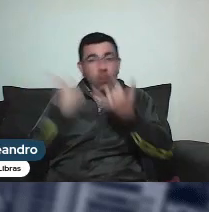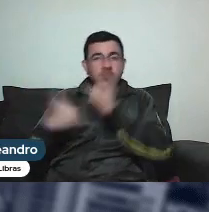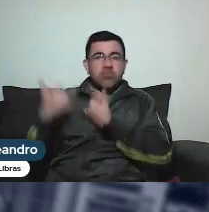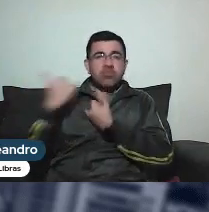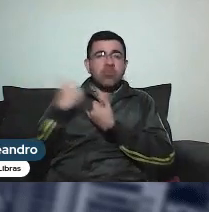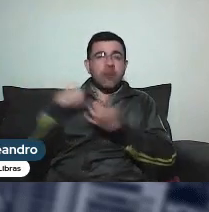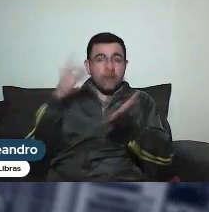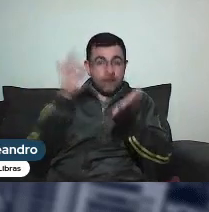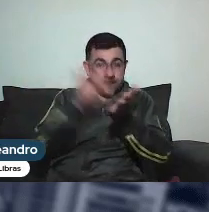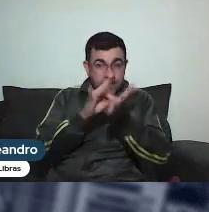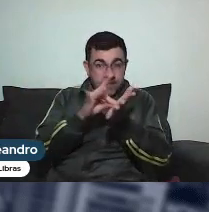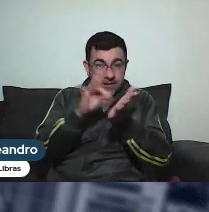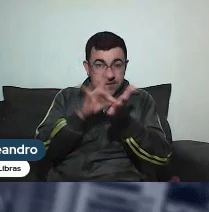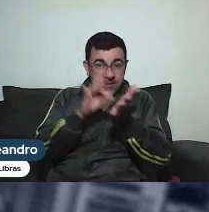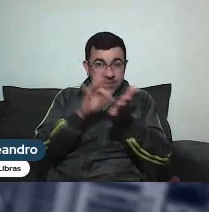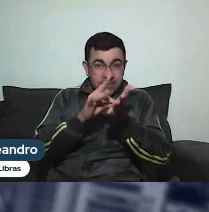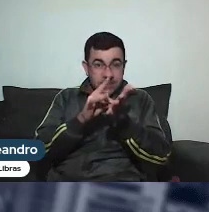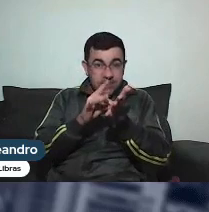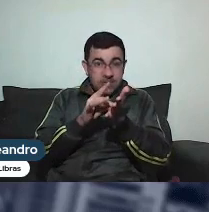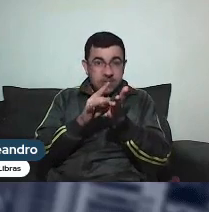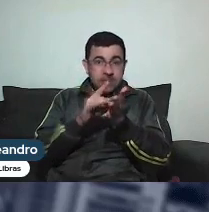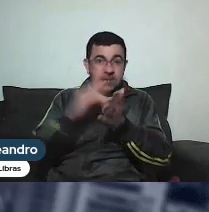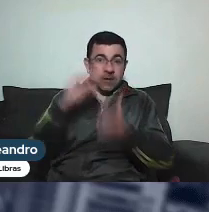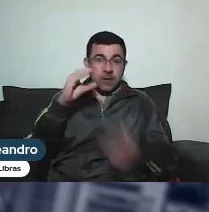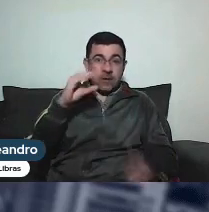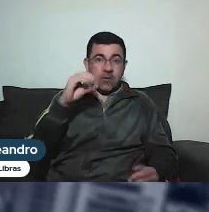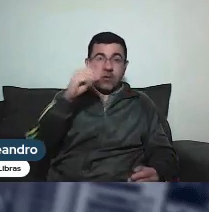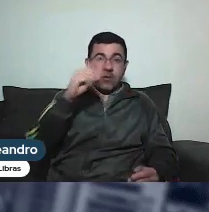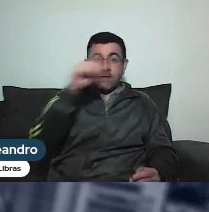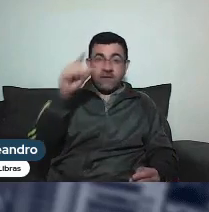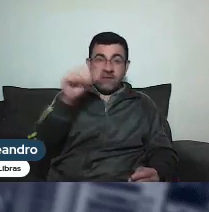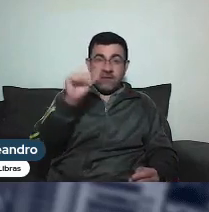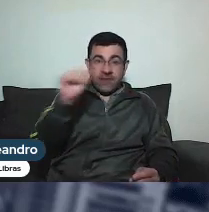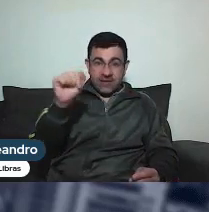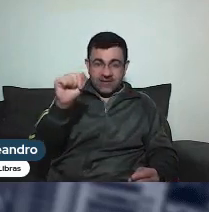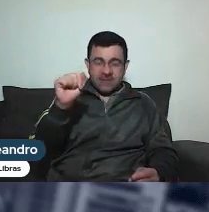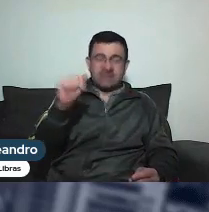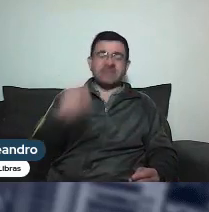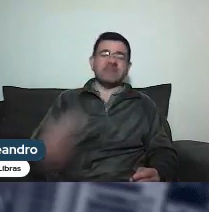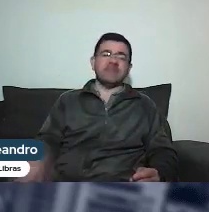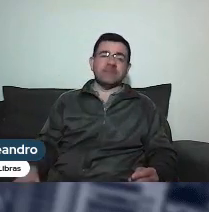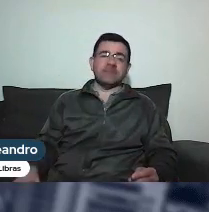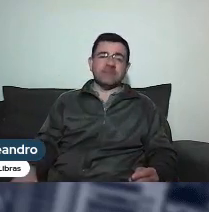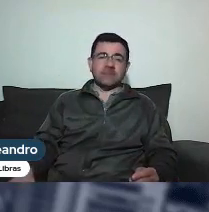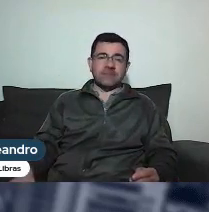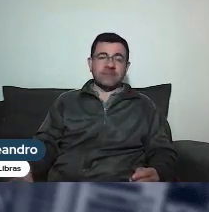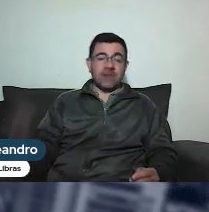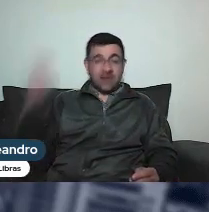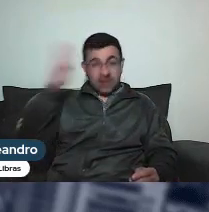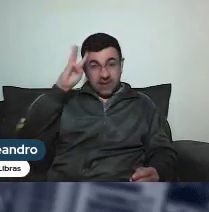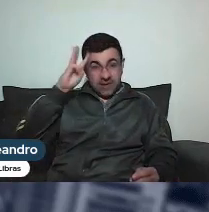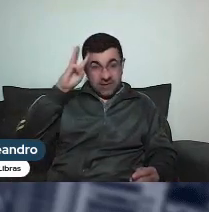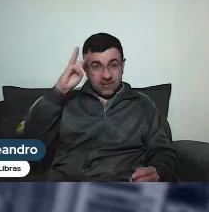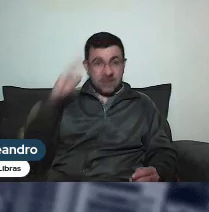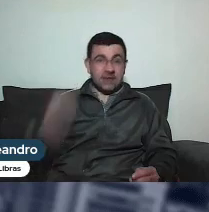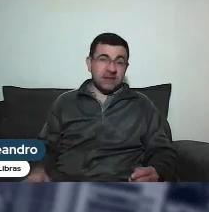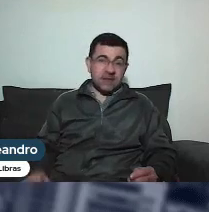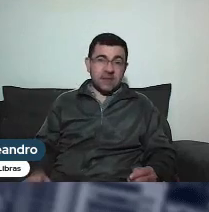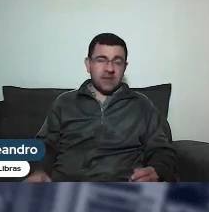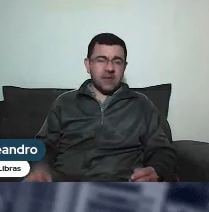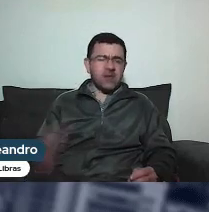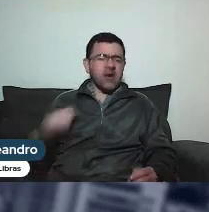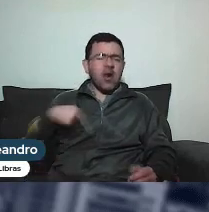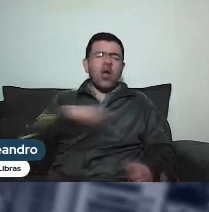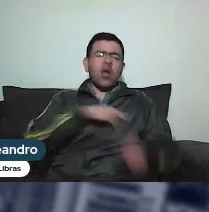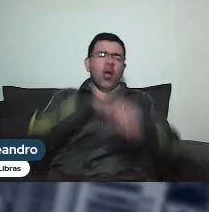oficial, interna, do CONFAS, conforme ficou claro aí. E, na terça-feira, a gente espera que